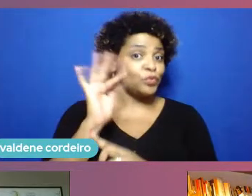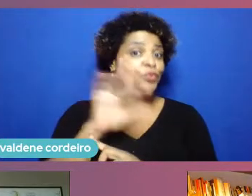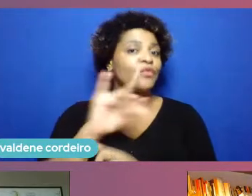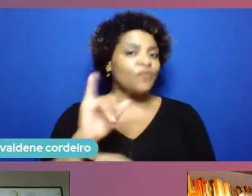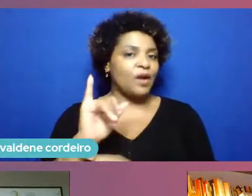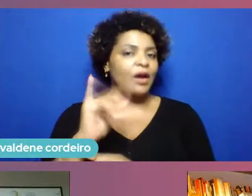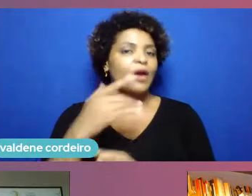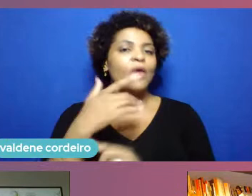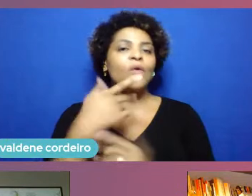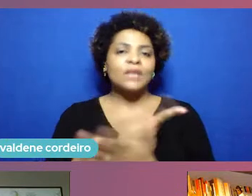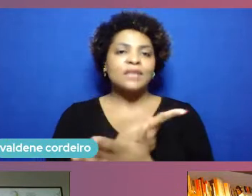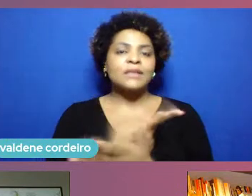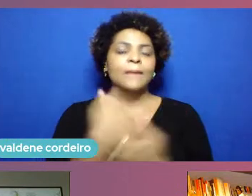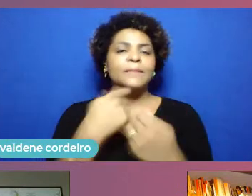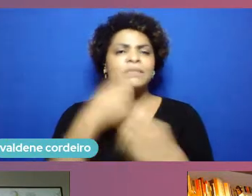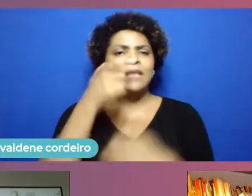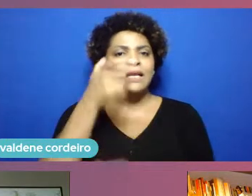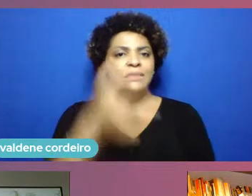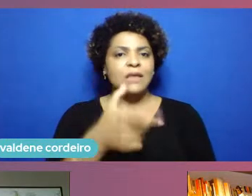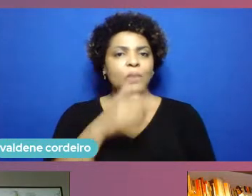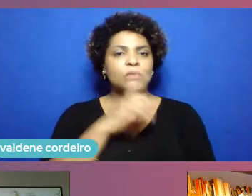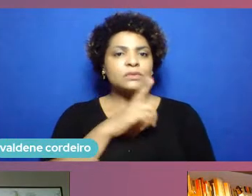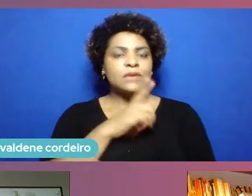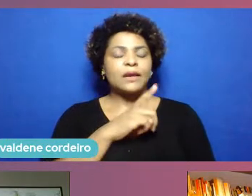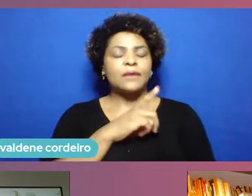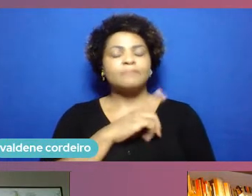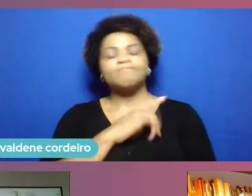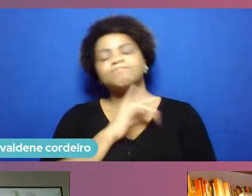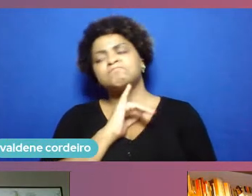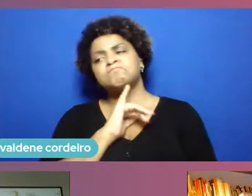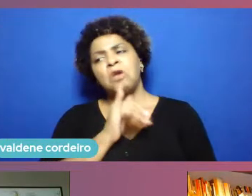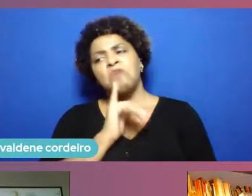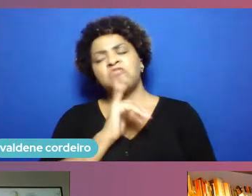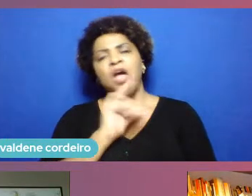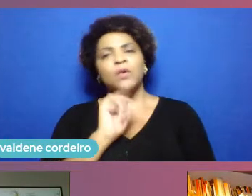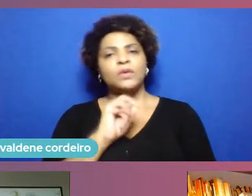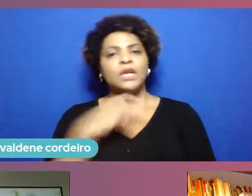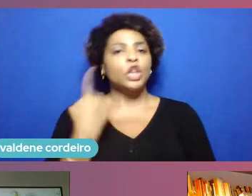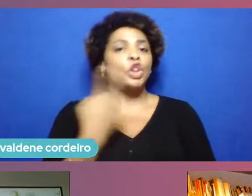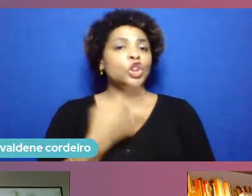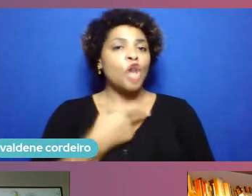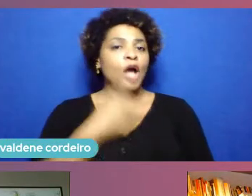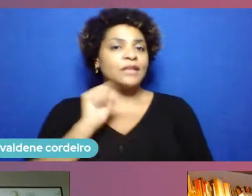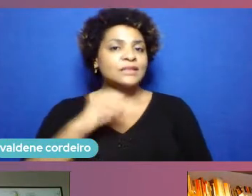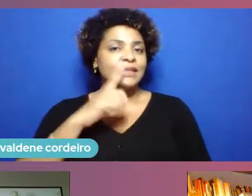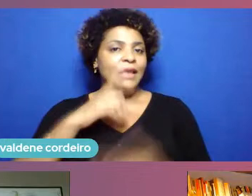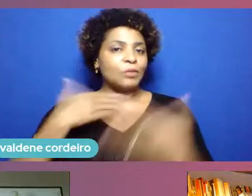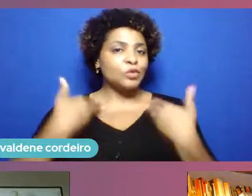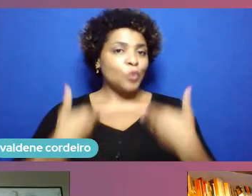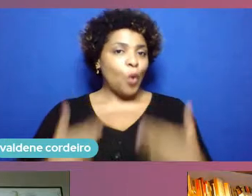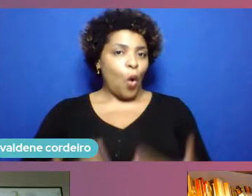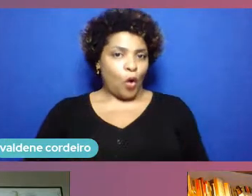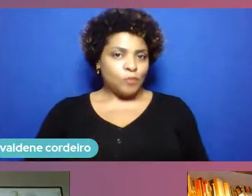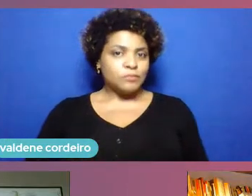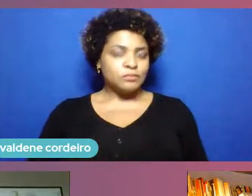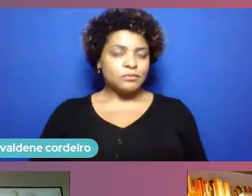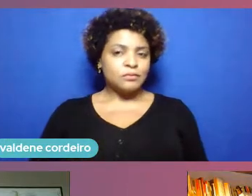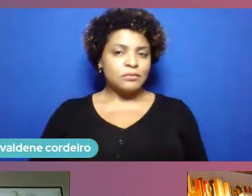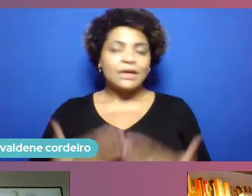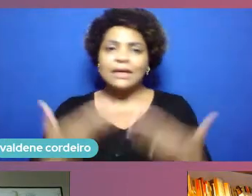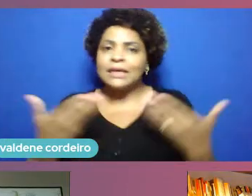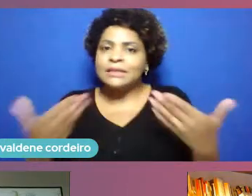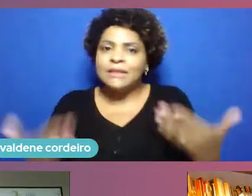atenção o tempo inteiro o que eu tenho a dizer sobre isso é o seguinte gente, nós somos seres corpóreos está certo? então seja numa reunião